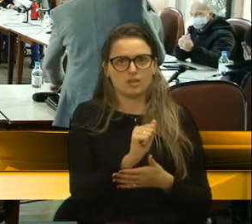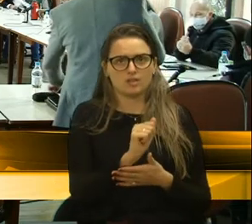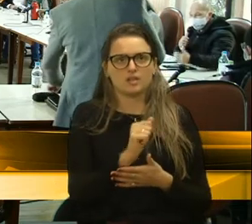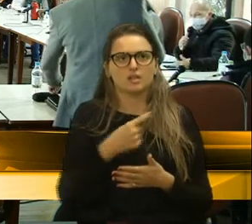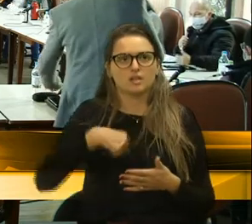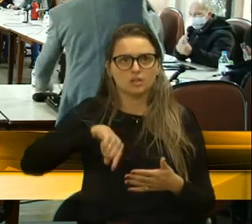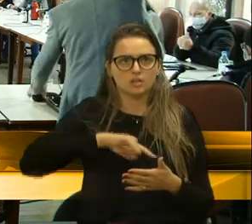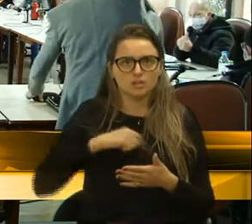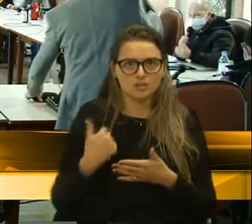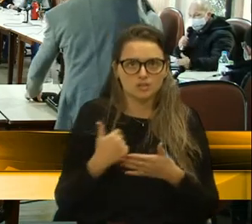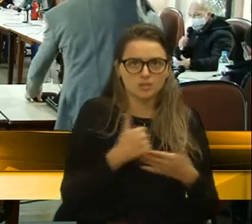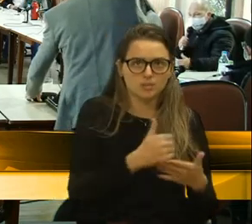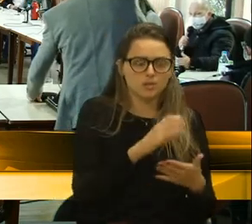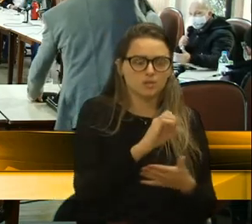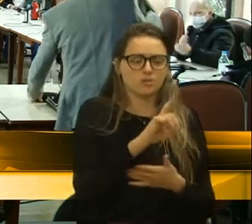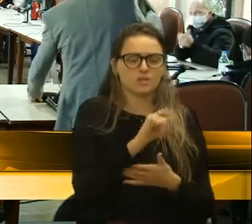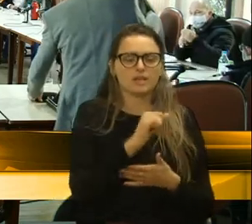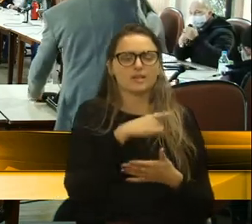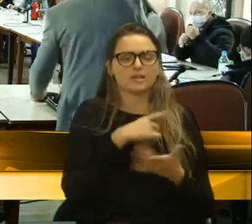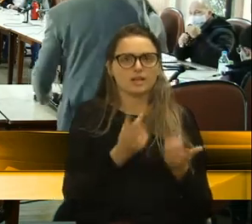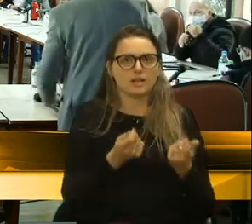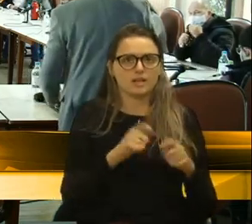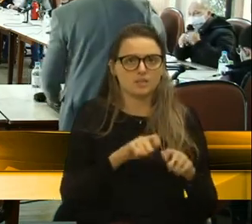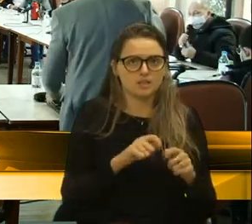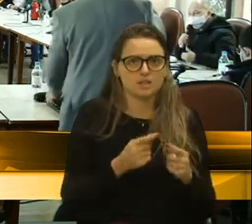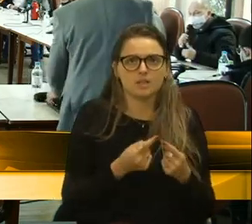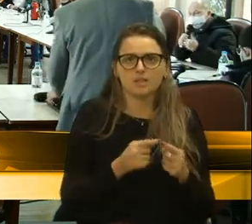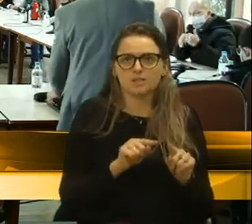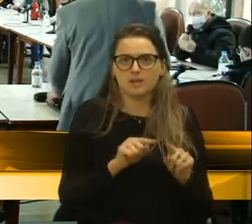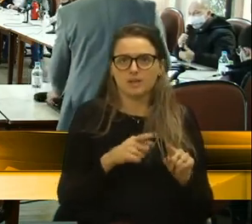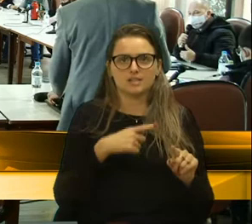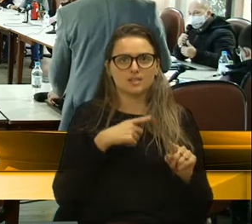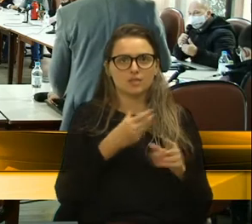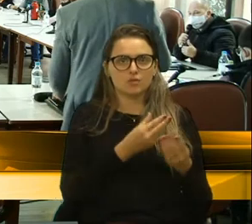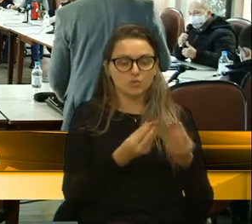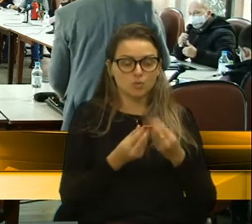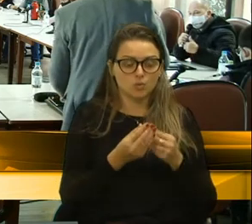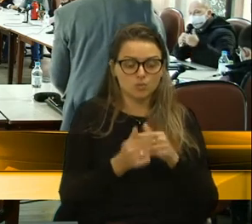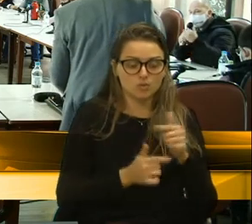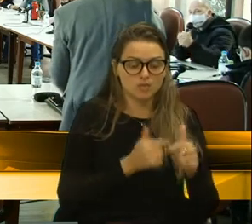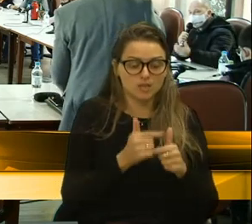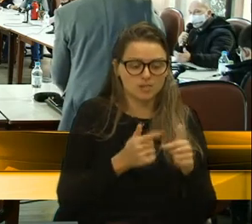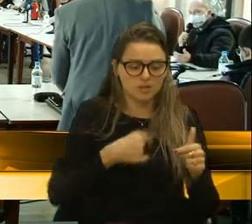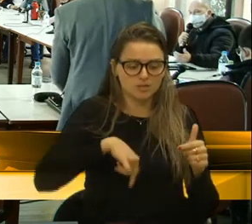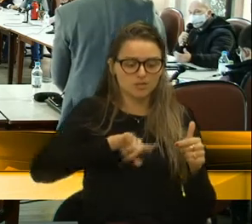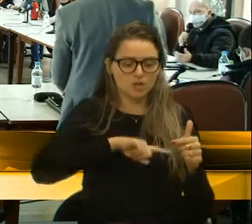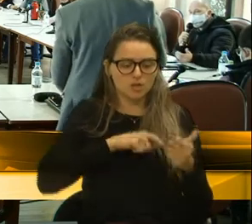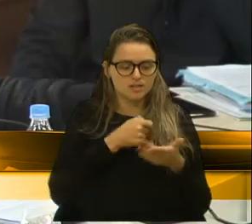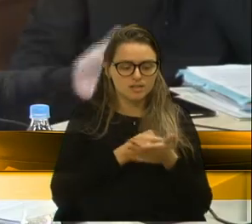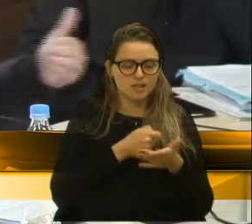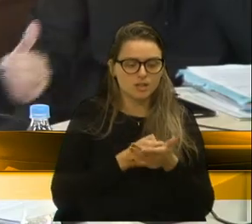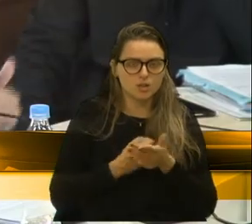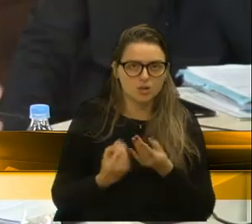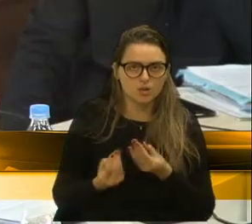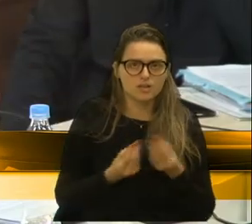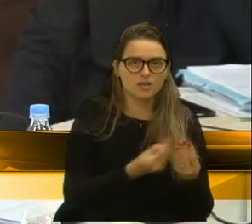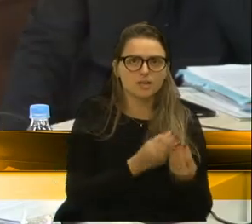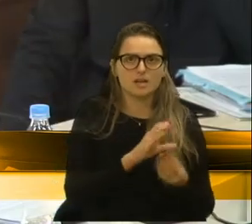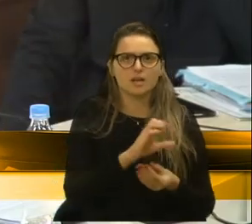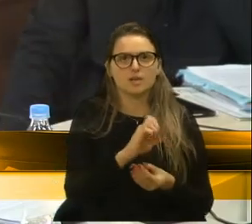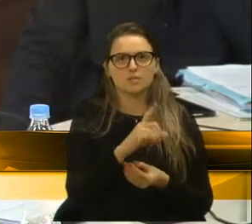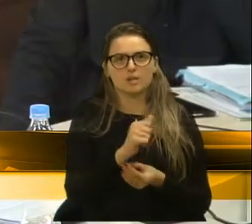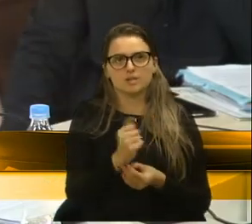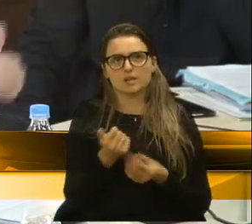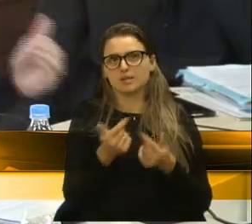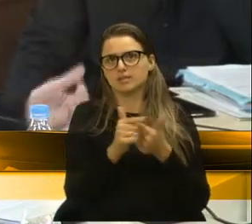somos a favor, tem competência, só que teve muitos trabalhos que a gente tentou passar para a Codeca e não teve como